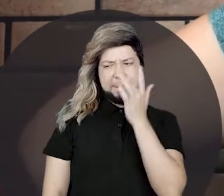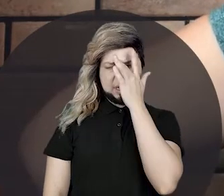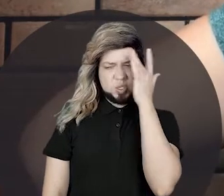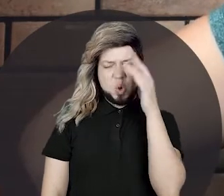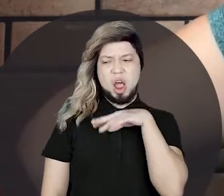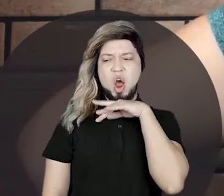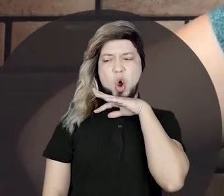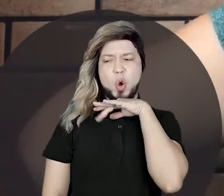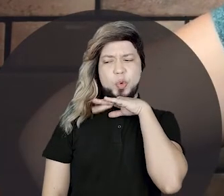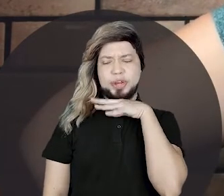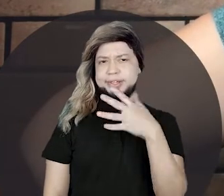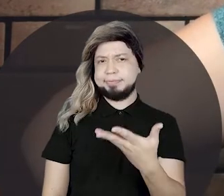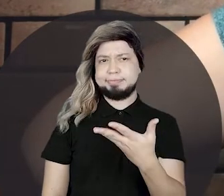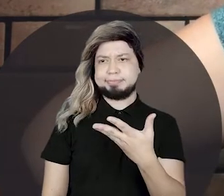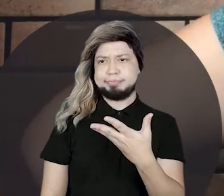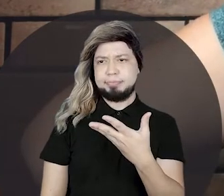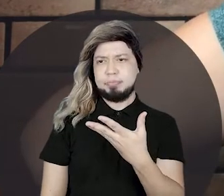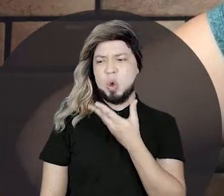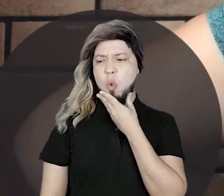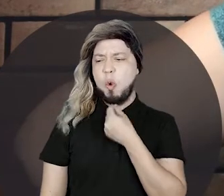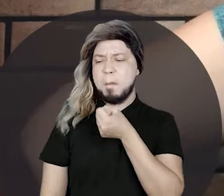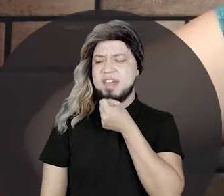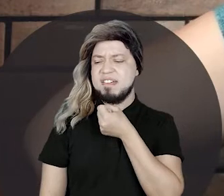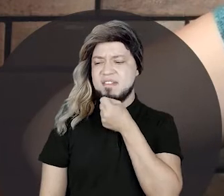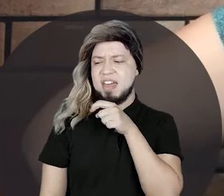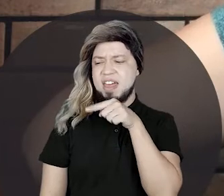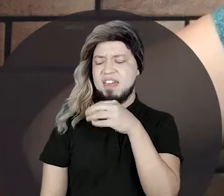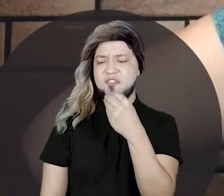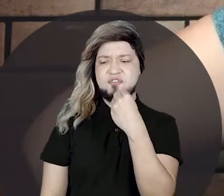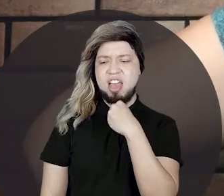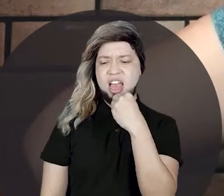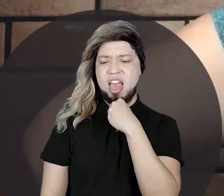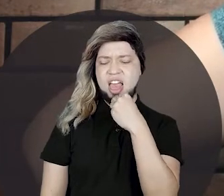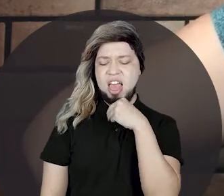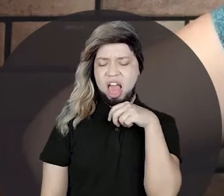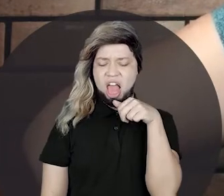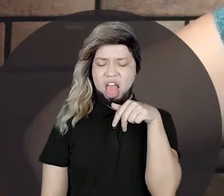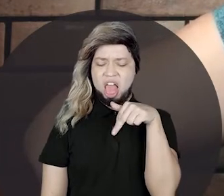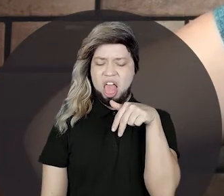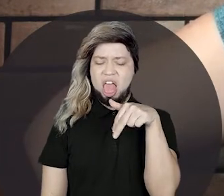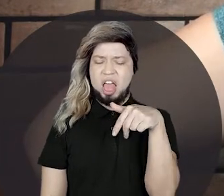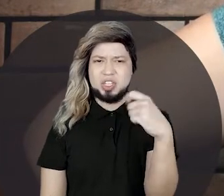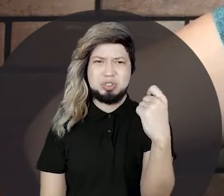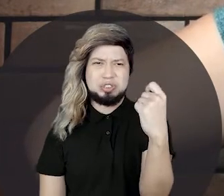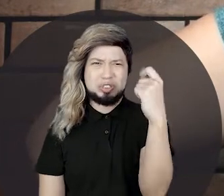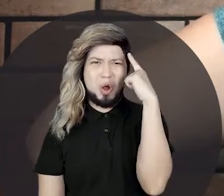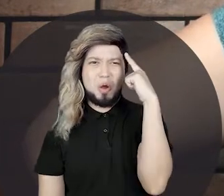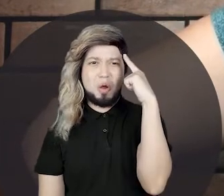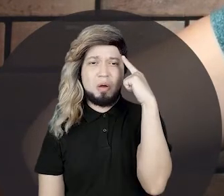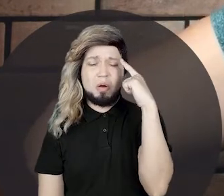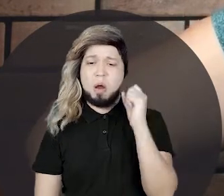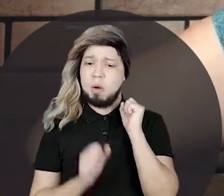ruim, hein? Ô, povo ruim. O velhinho arquejando, andando nesse sol